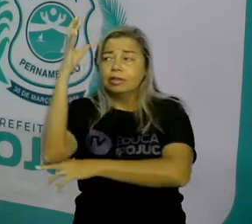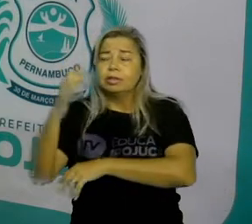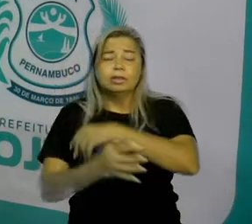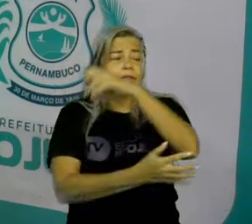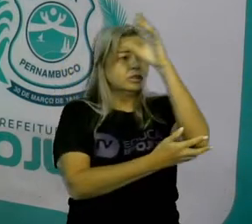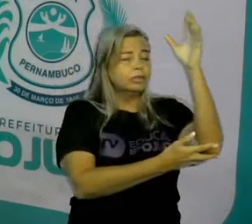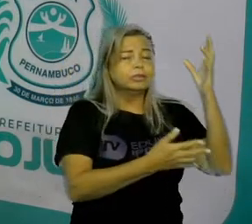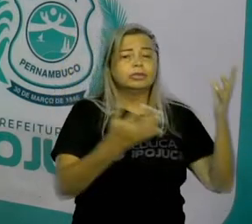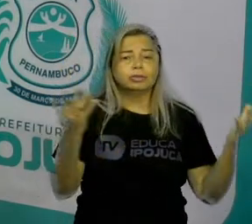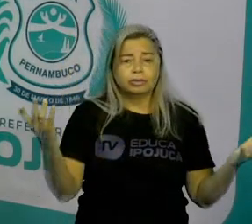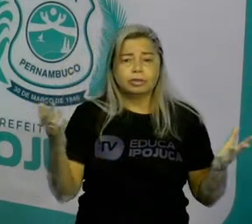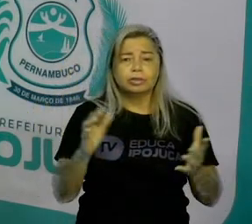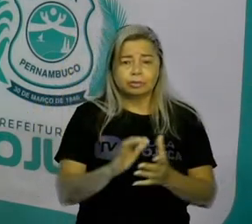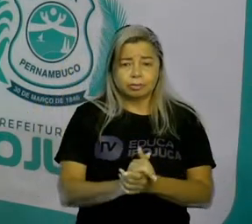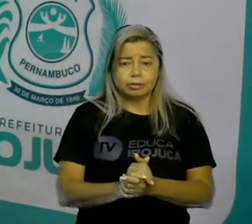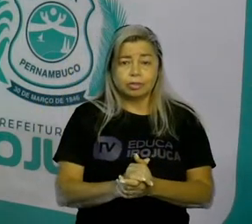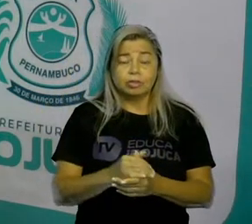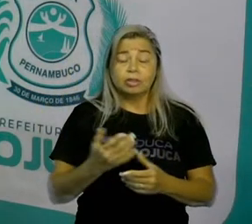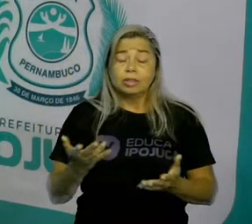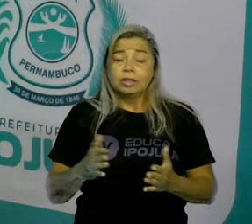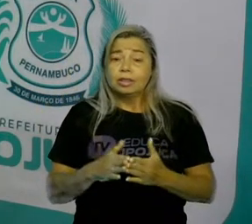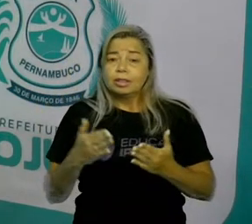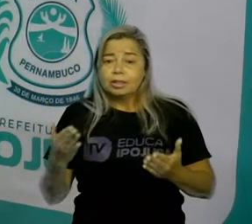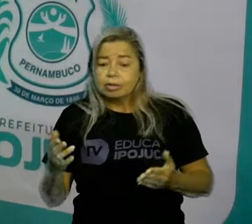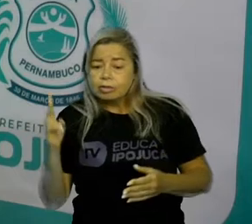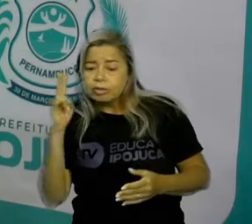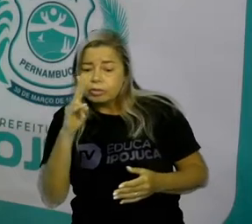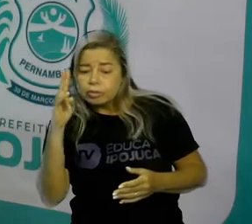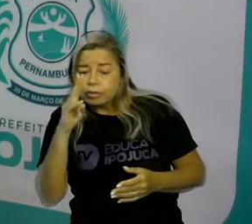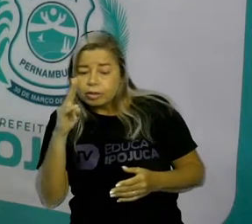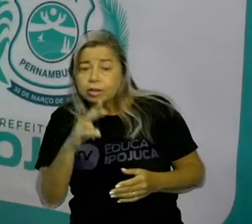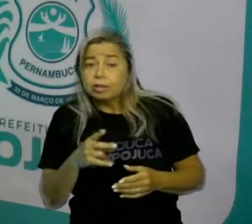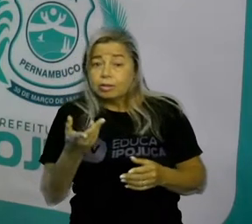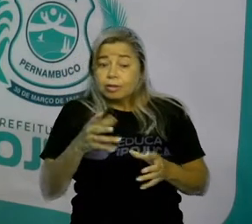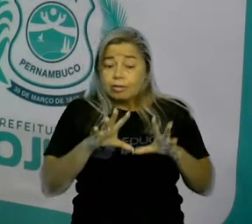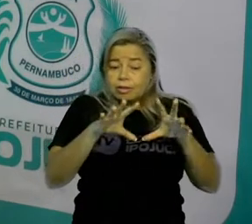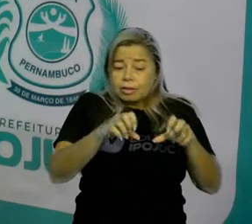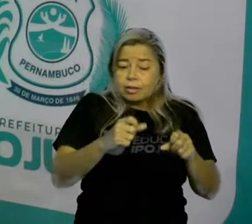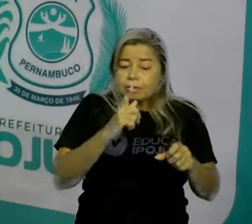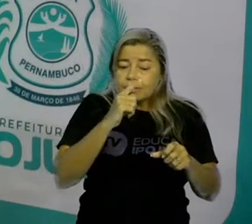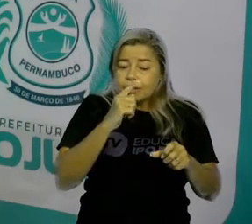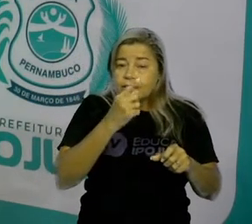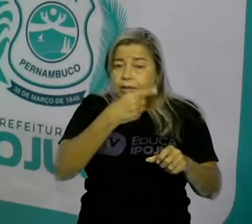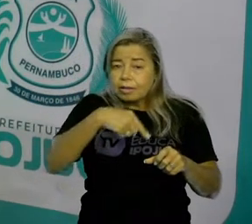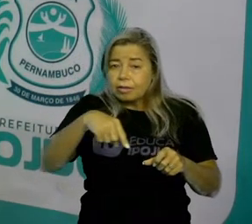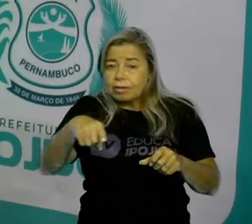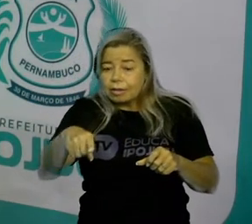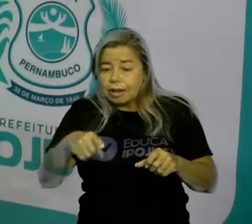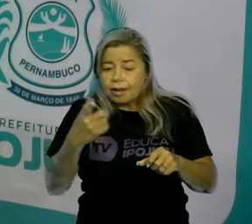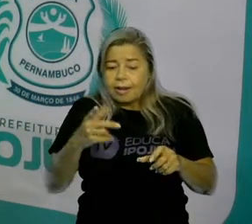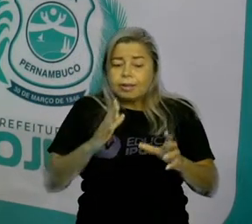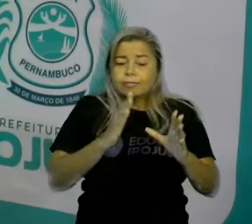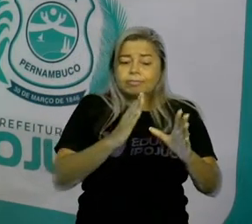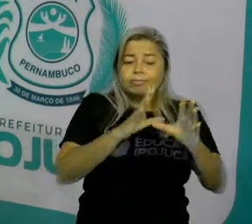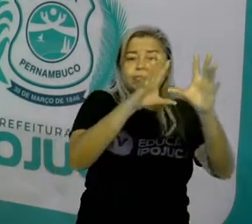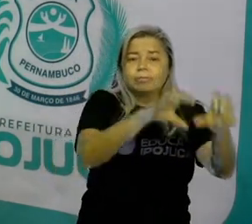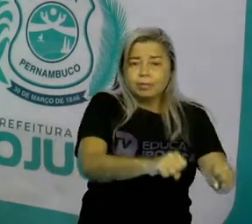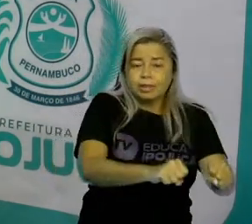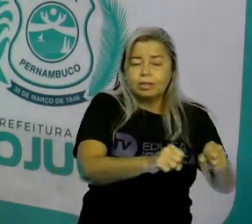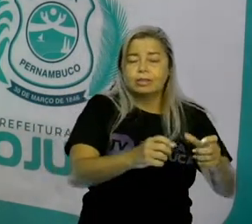mais frutas. E os animais, quando iam beber água, eles tinham ali uma caça fácil para se alimentar também.